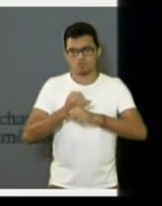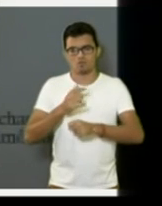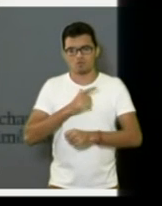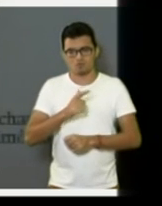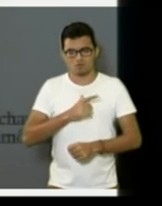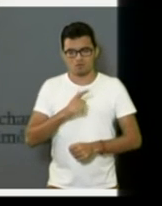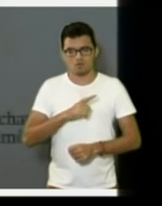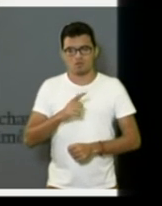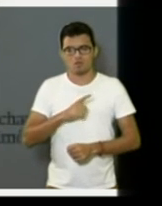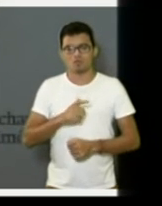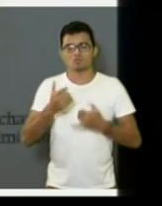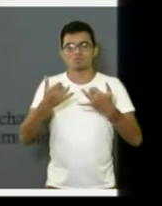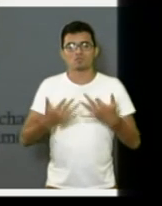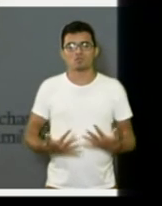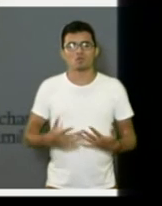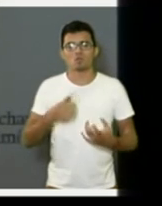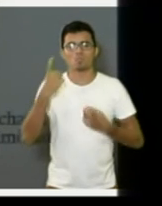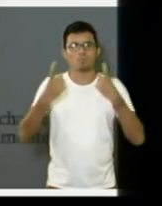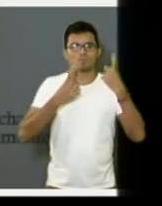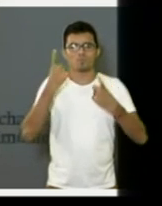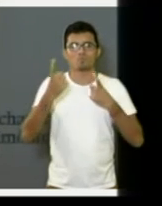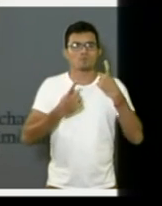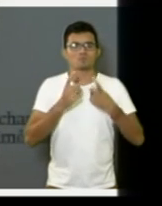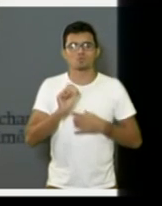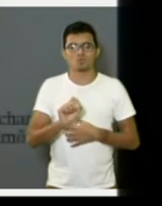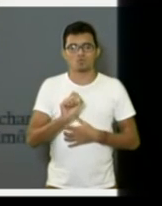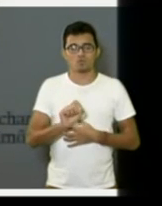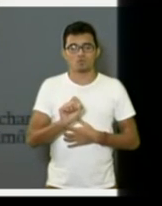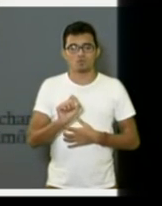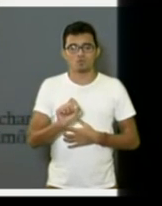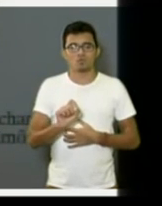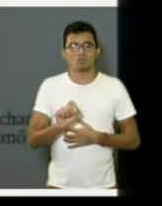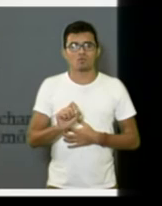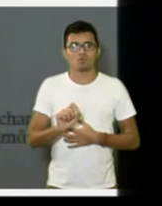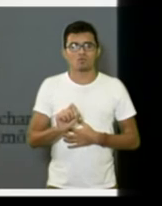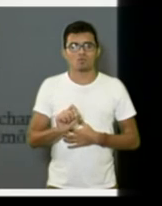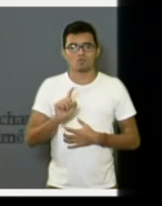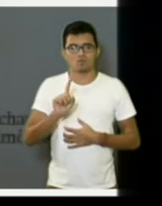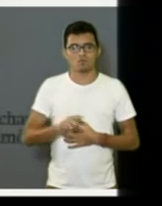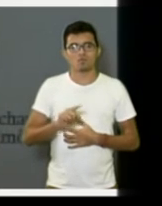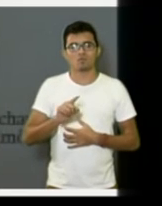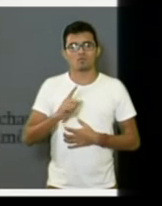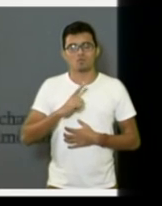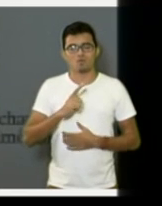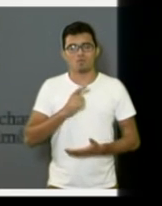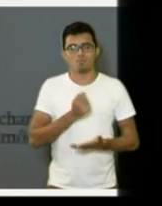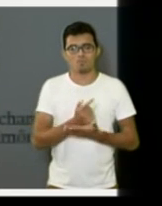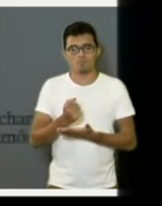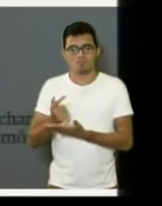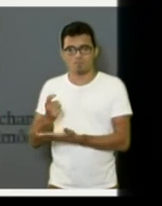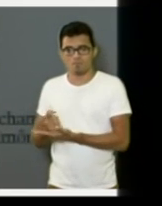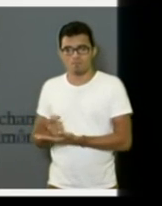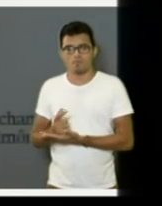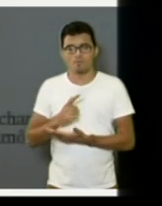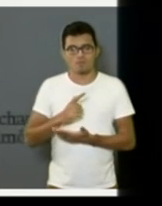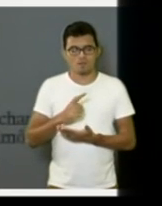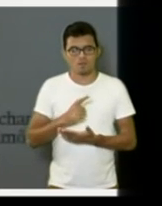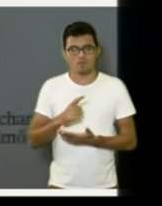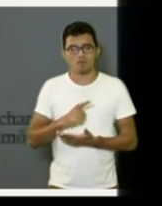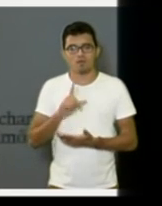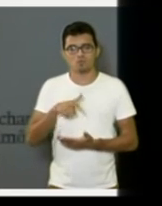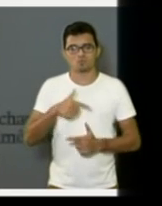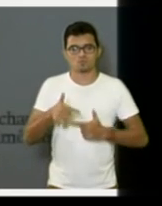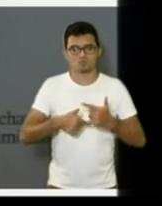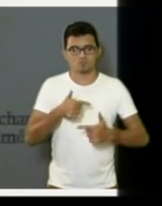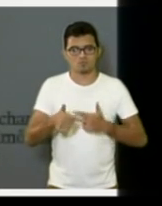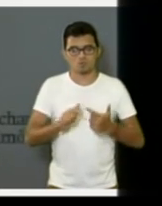saindo principalmente. A primeira preocupação, com certeza, é o quê? É que pague, indenize os trabalhadores. Uma